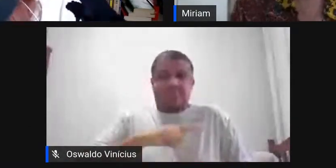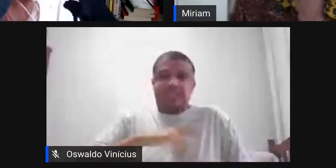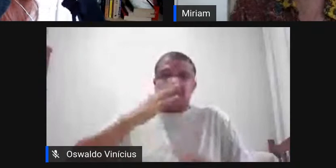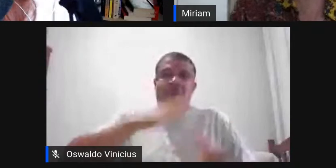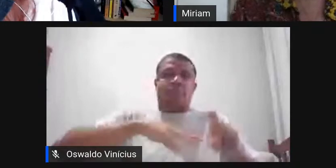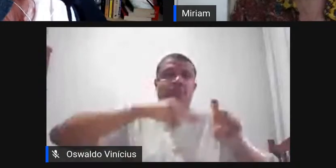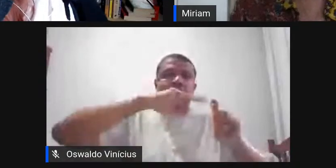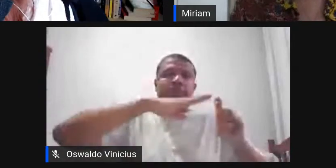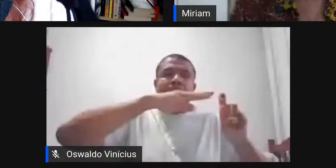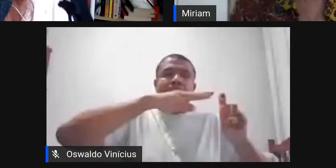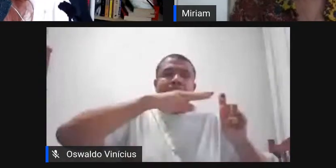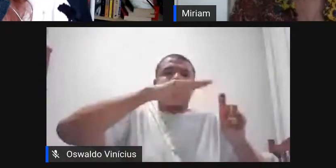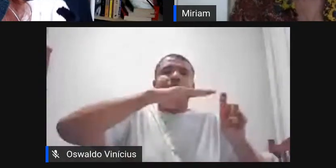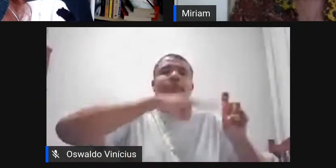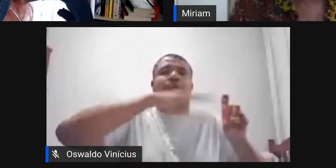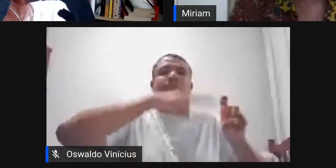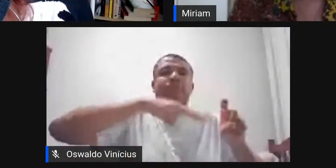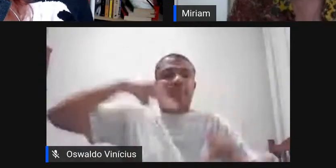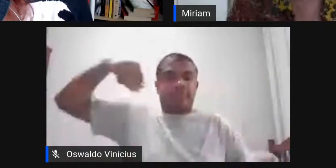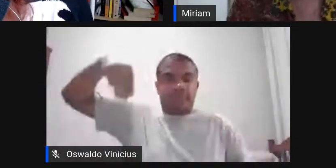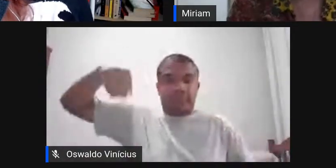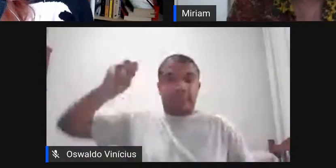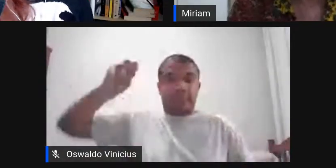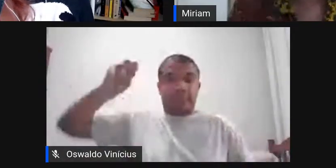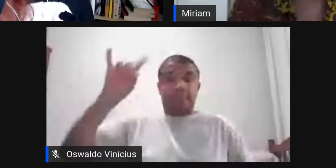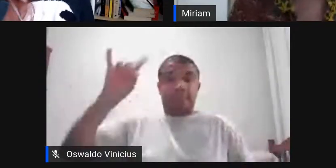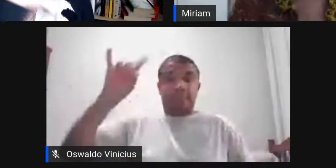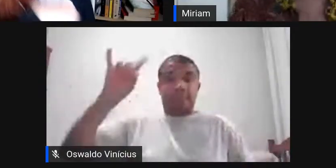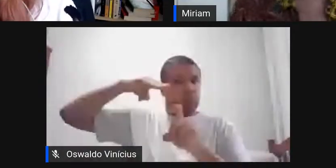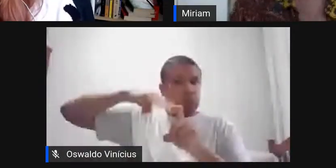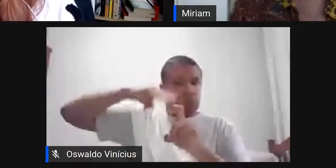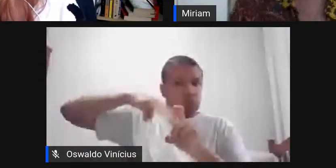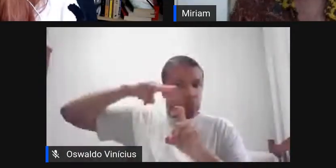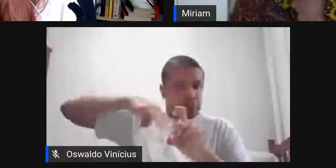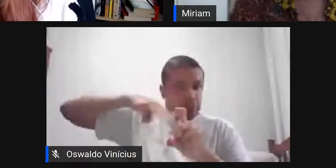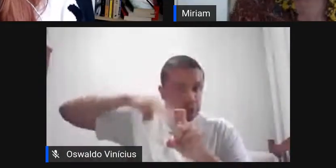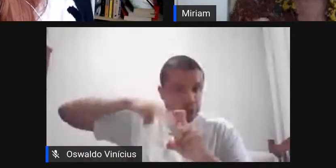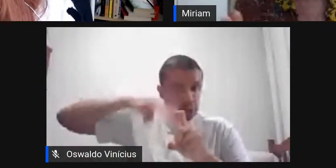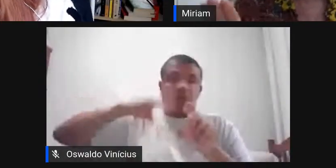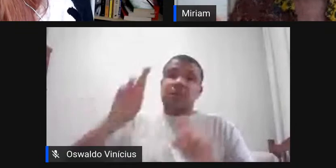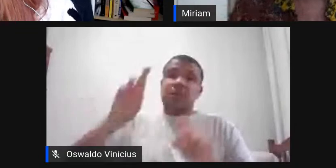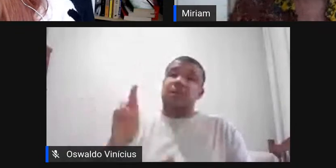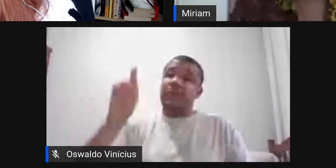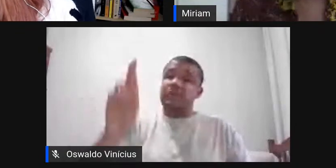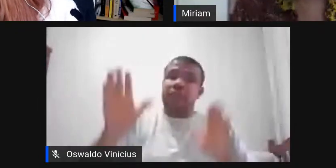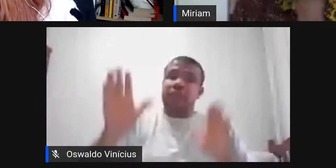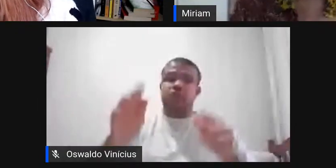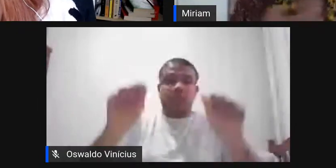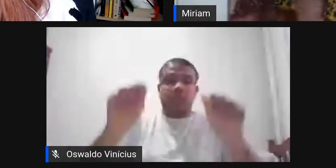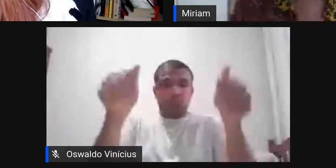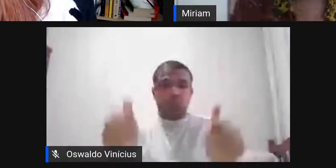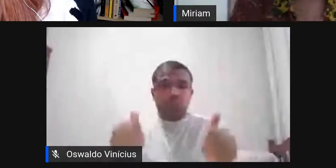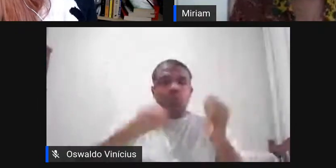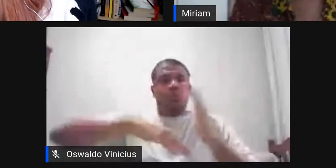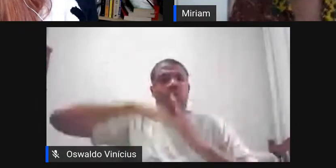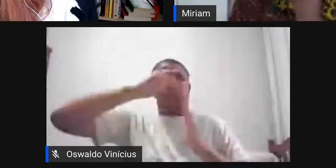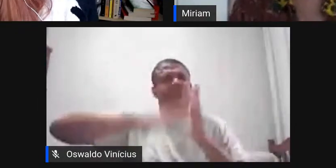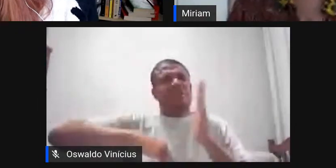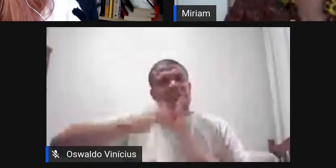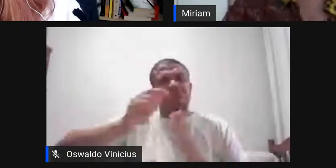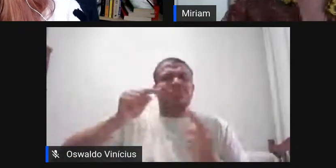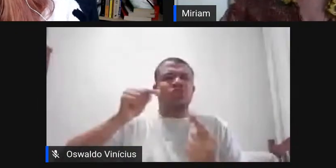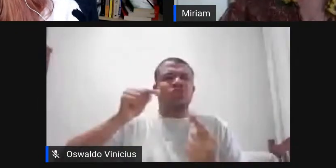esse mito já foi representado em pinturas esculturas sei lá uma infinidade de coisas